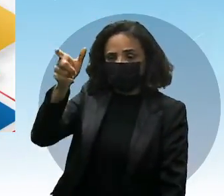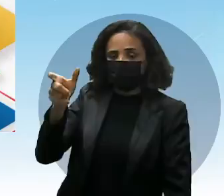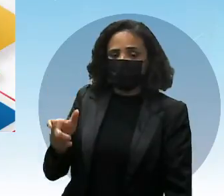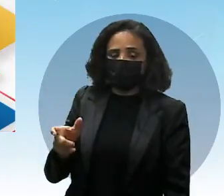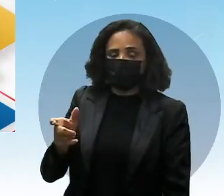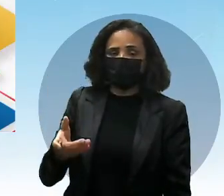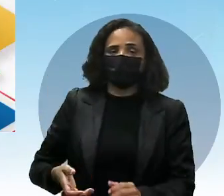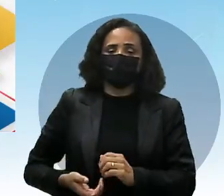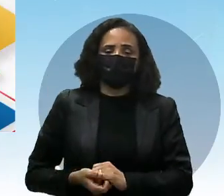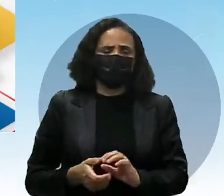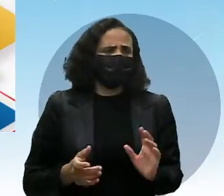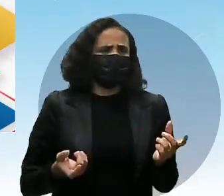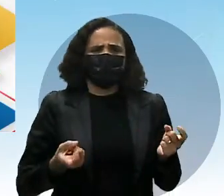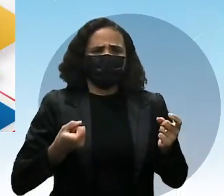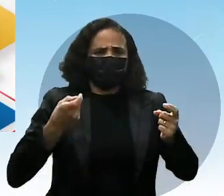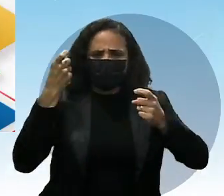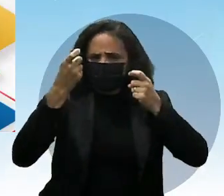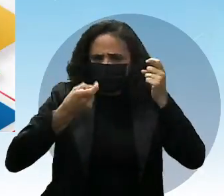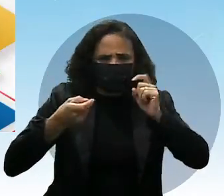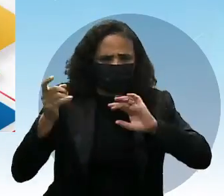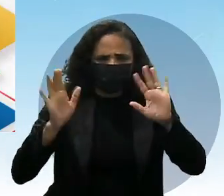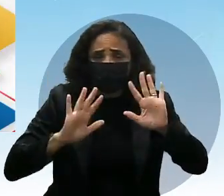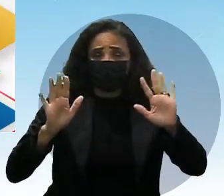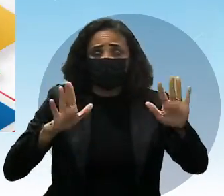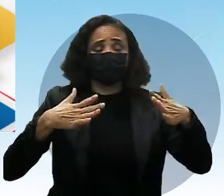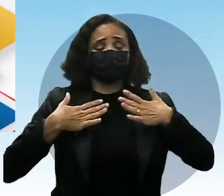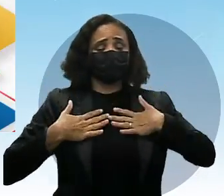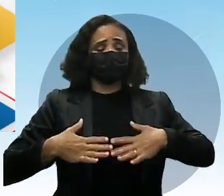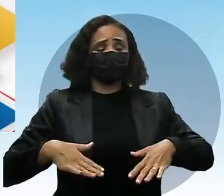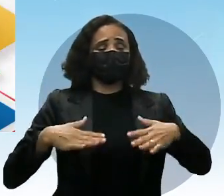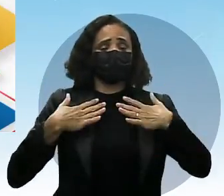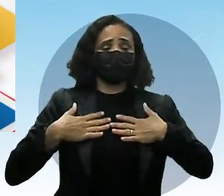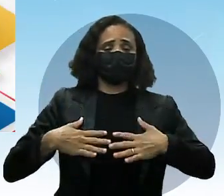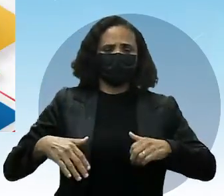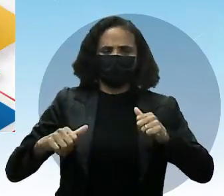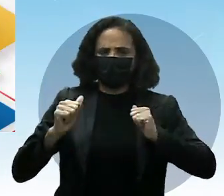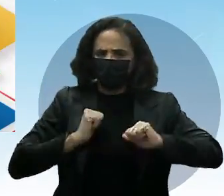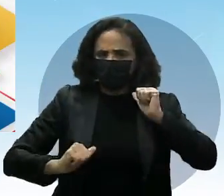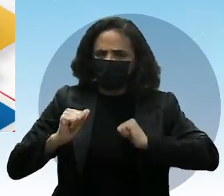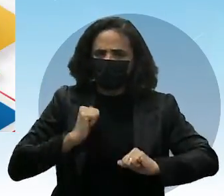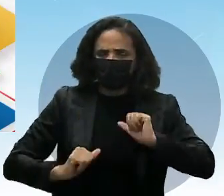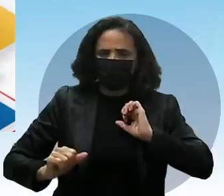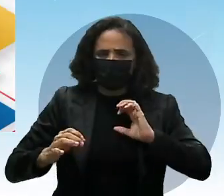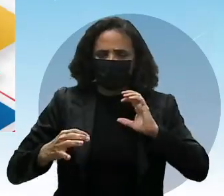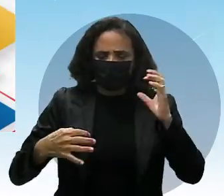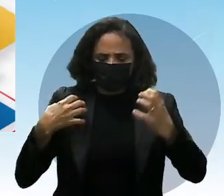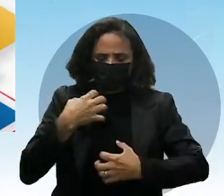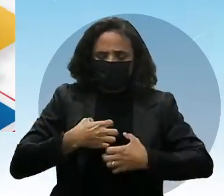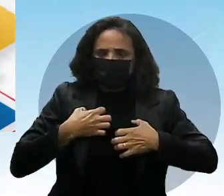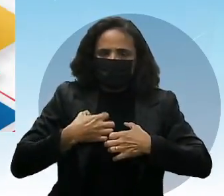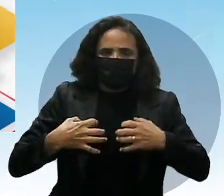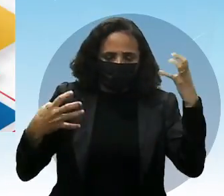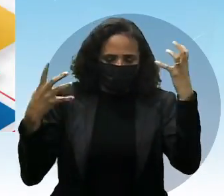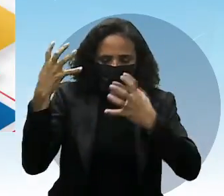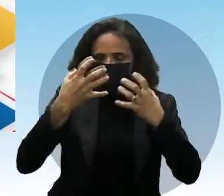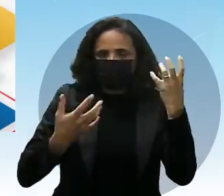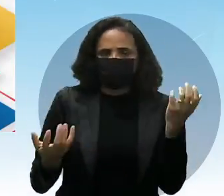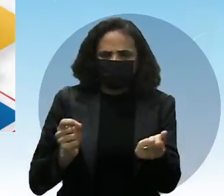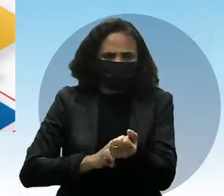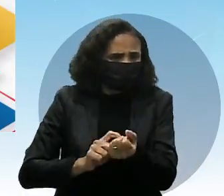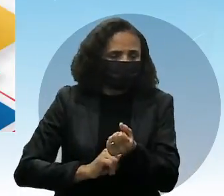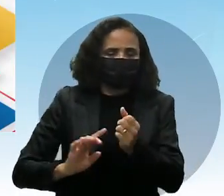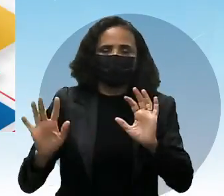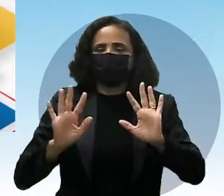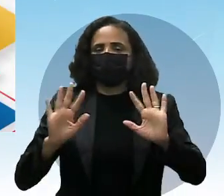ele não está nem um pouco angustiado, nem um pouco preocupado, nem um pouco estressado.